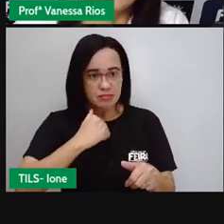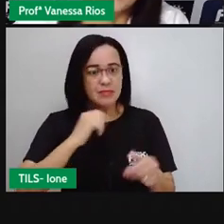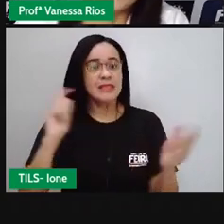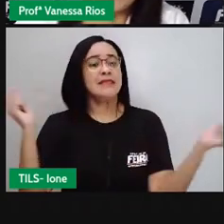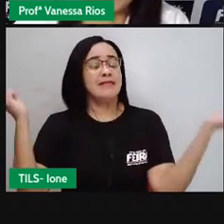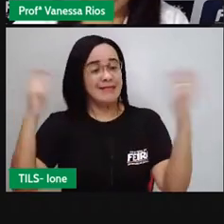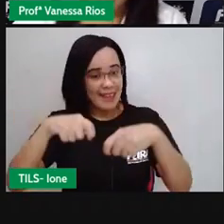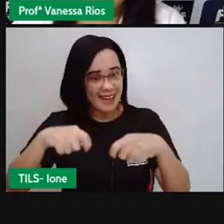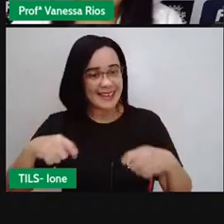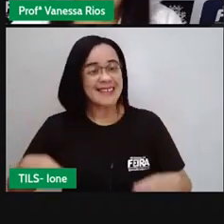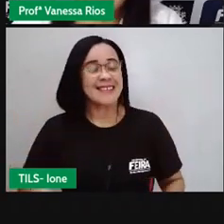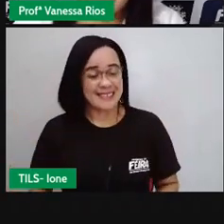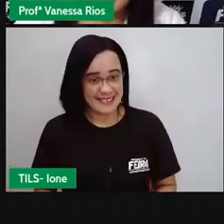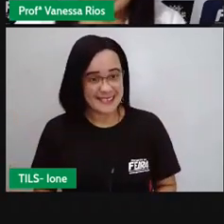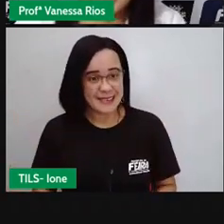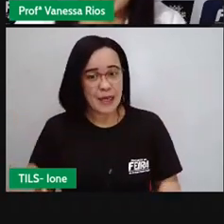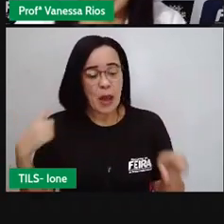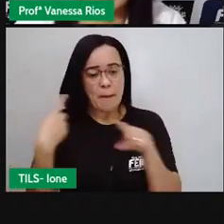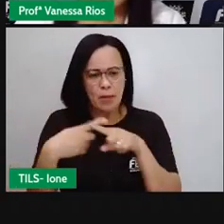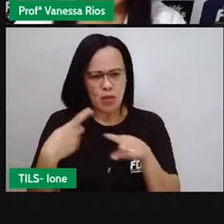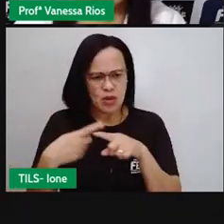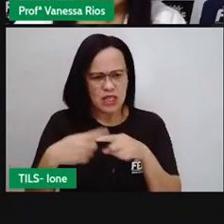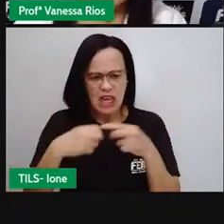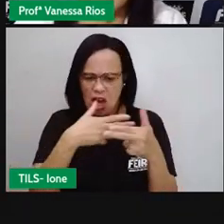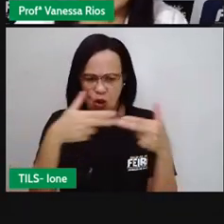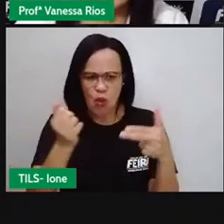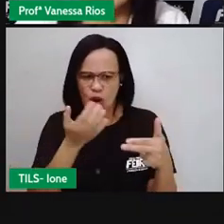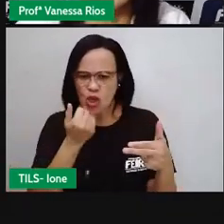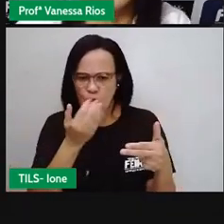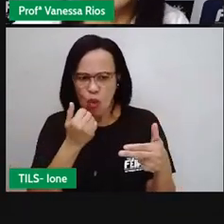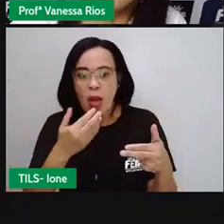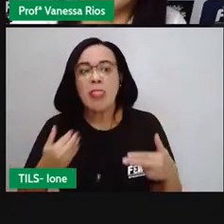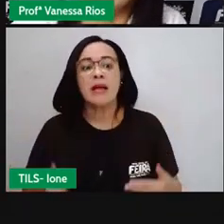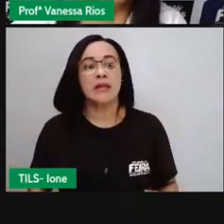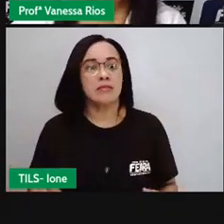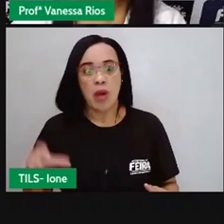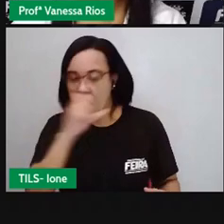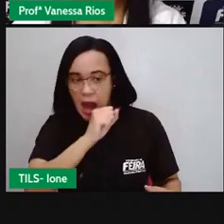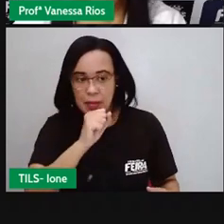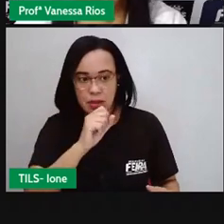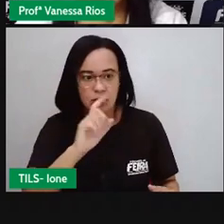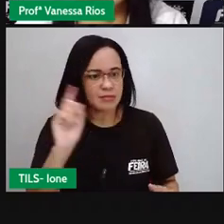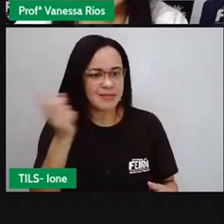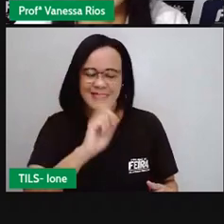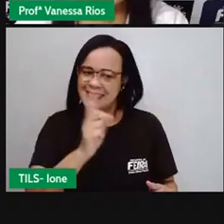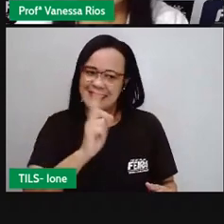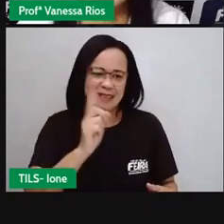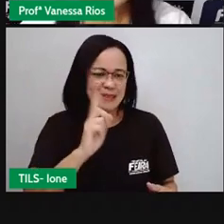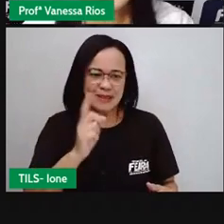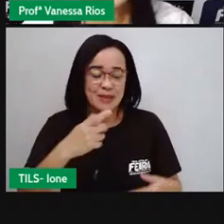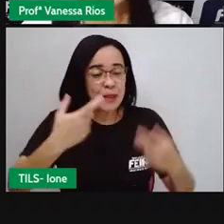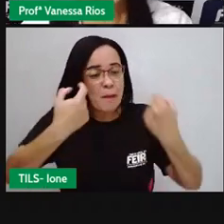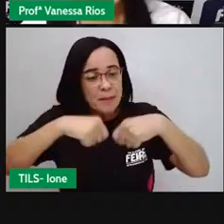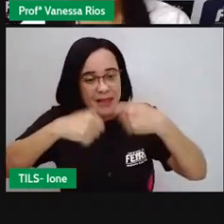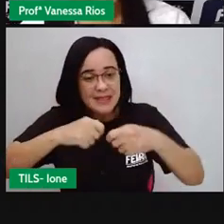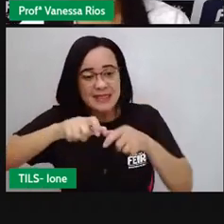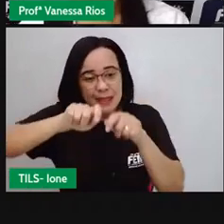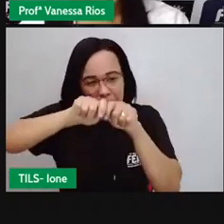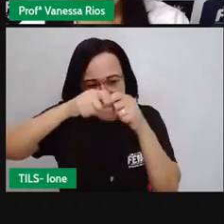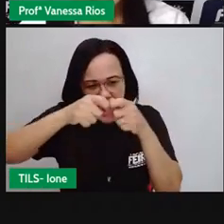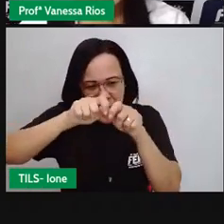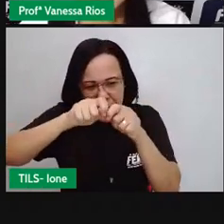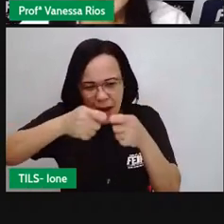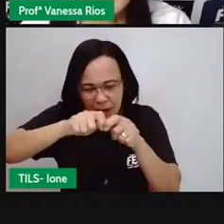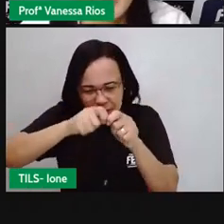o alimento da mesma forma, não é que ele chega para a gente. Não é simplesmente colocar na boca e engolir. A não ser que esse alimento já